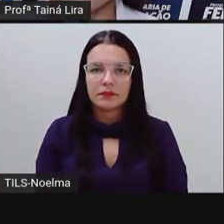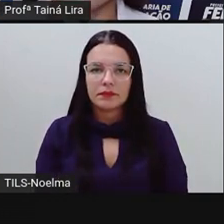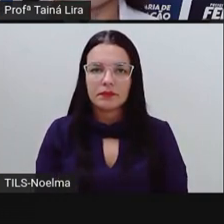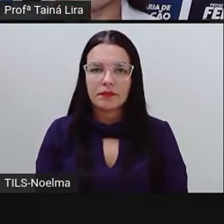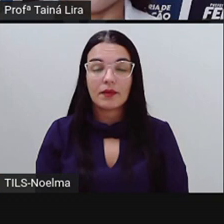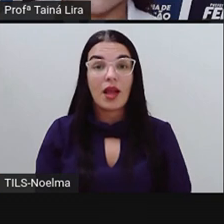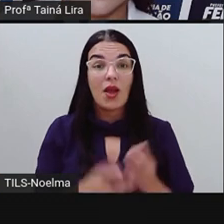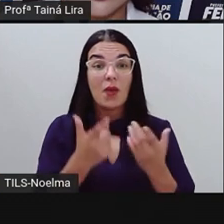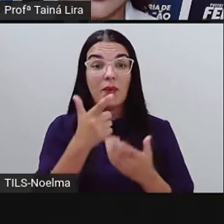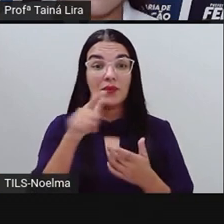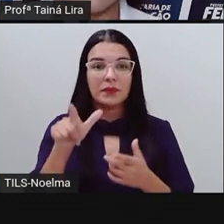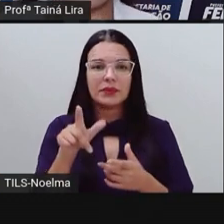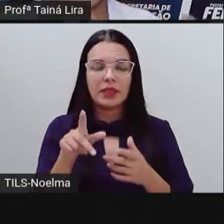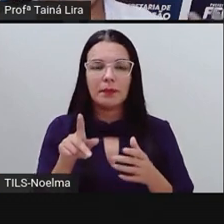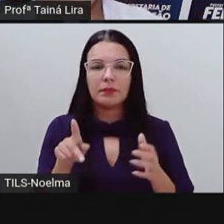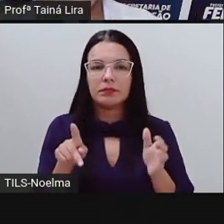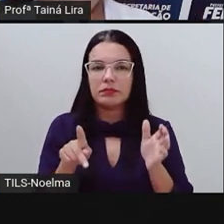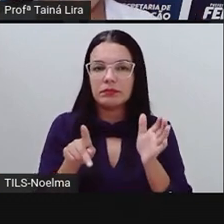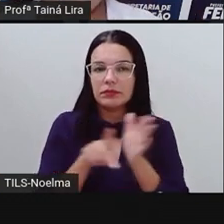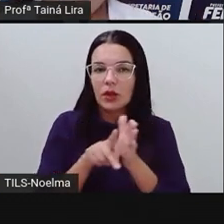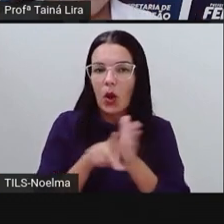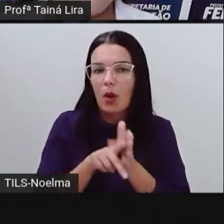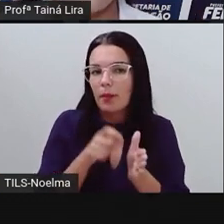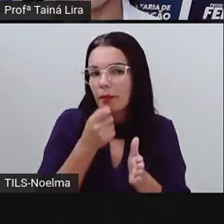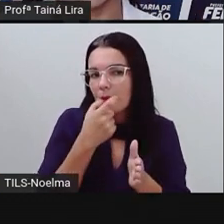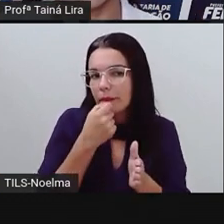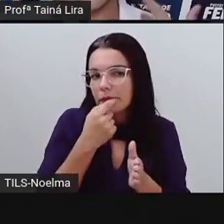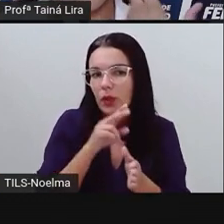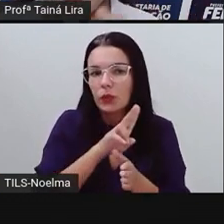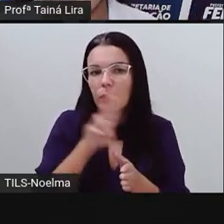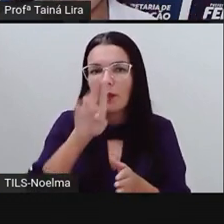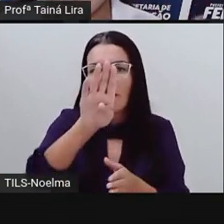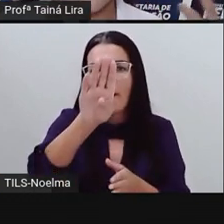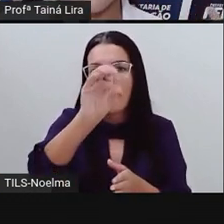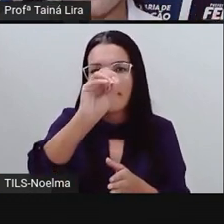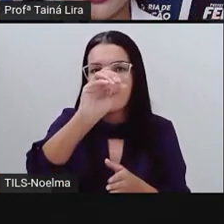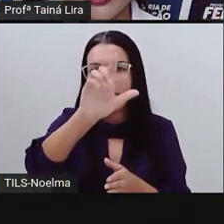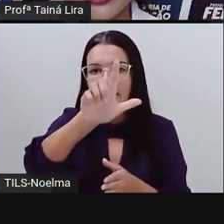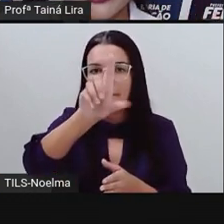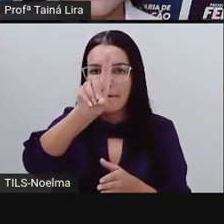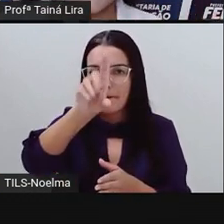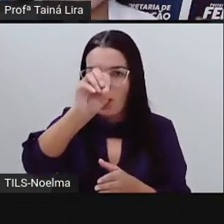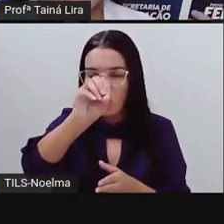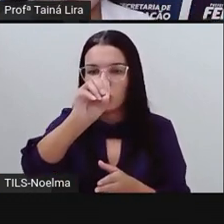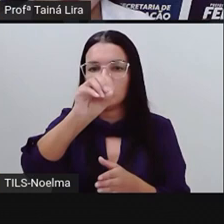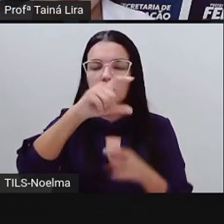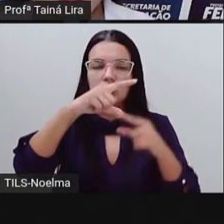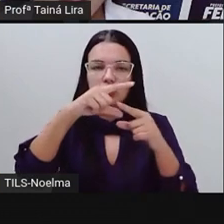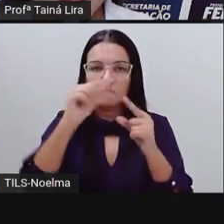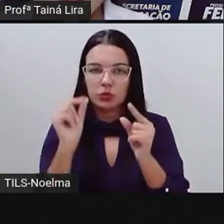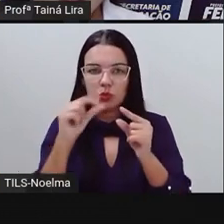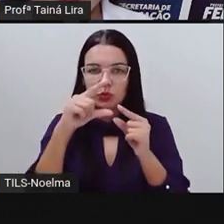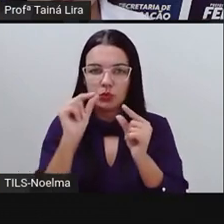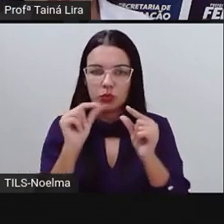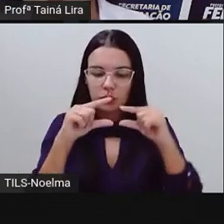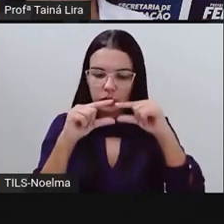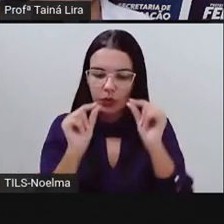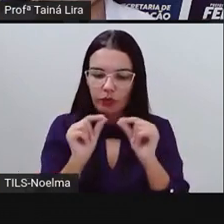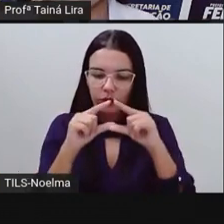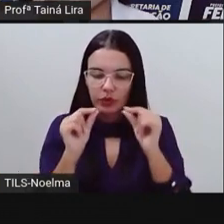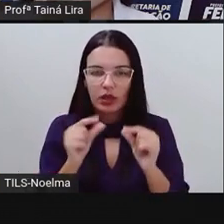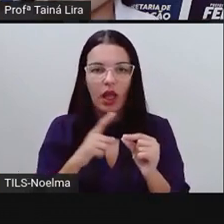Ó, o boldo, que a Pró falou lá no início, eu falei que eu tenho, né, o pezinho de boldo lá na minha